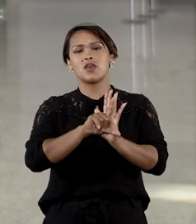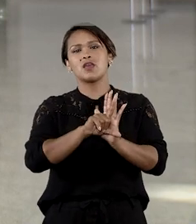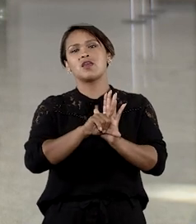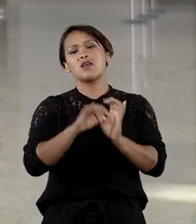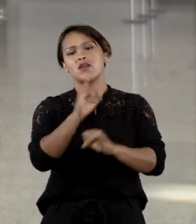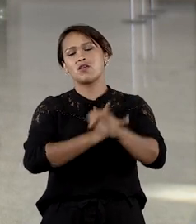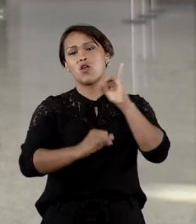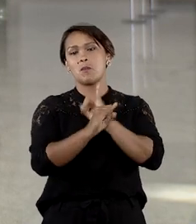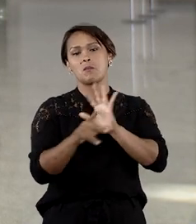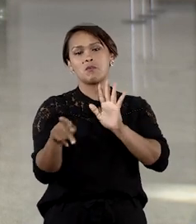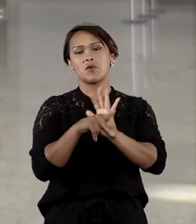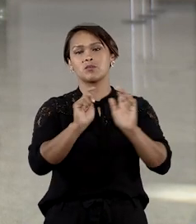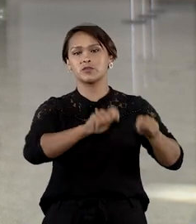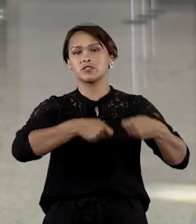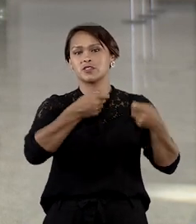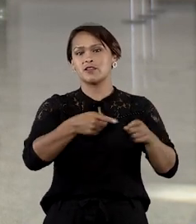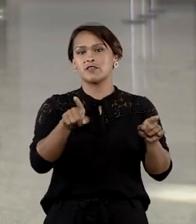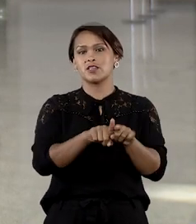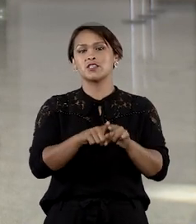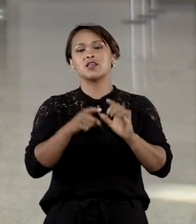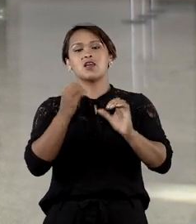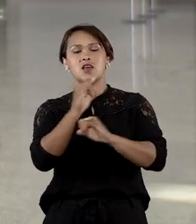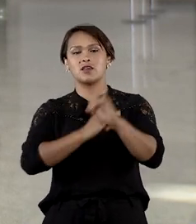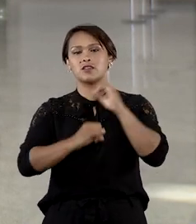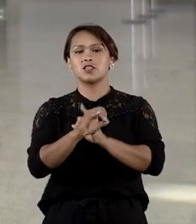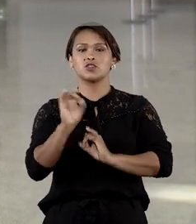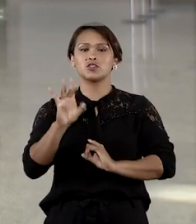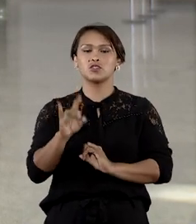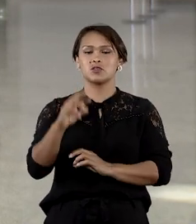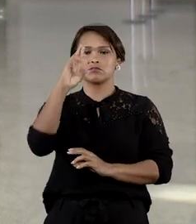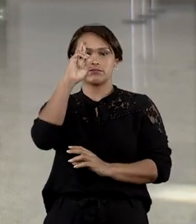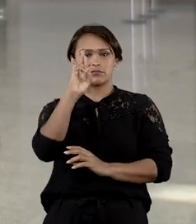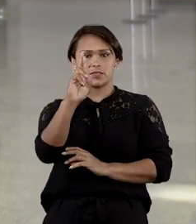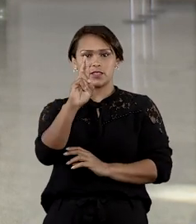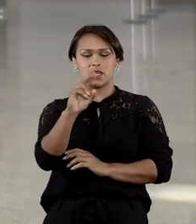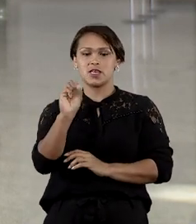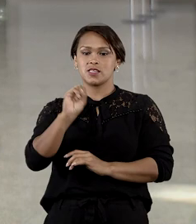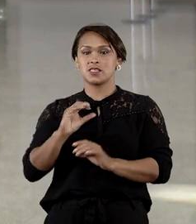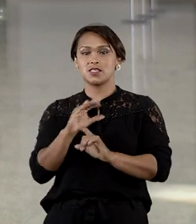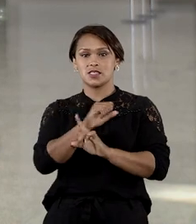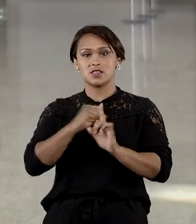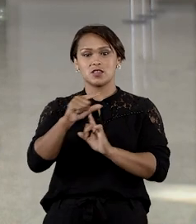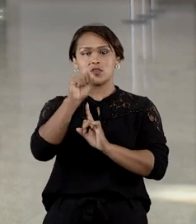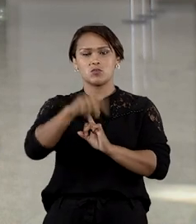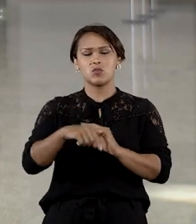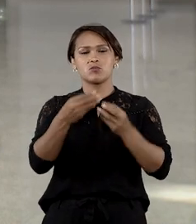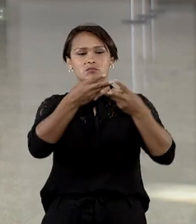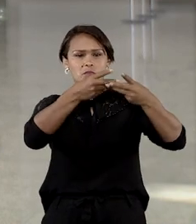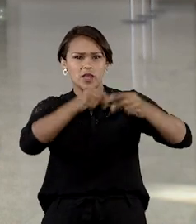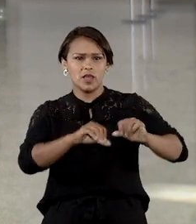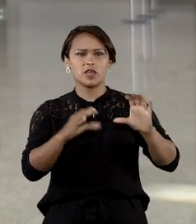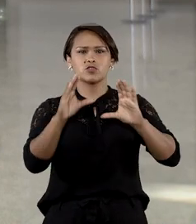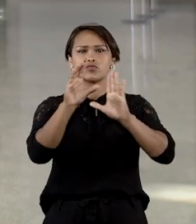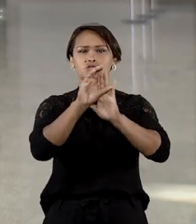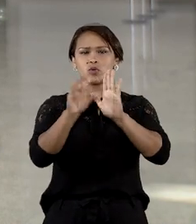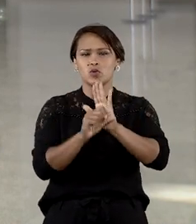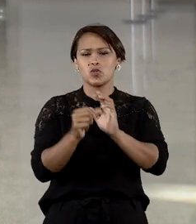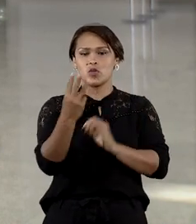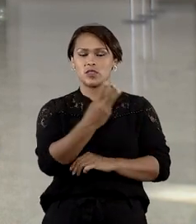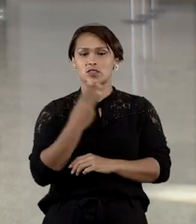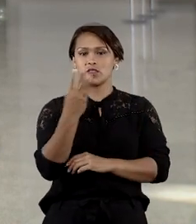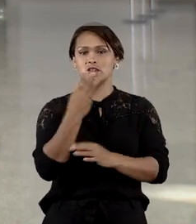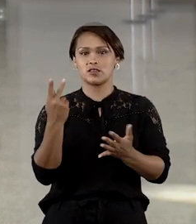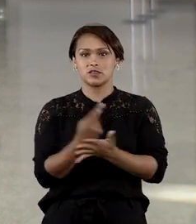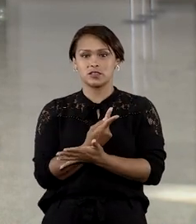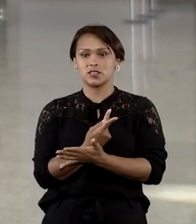marco civil da internet, segundo o qual o provedor só poderá ser responsabilizado civilmente por danos decorrentes de conteúdo gerado por